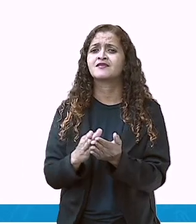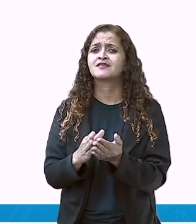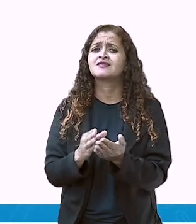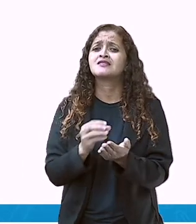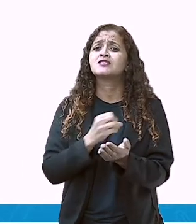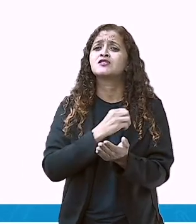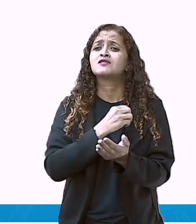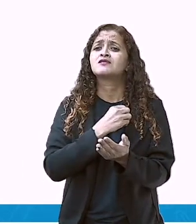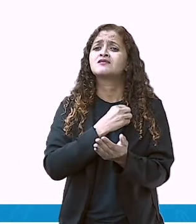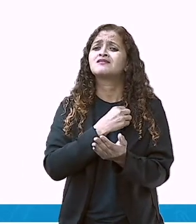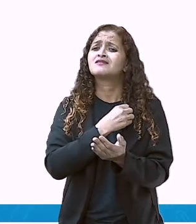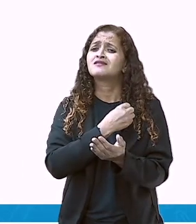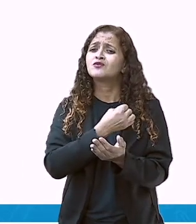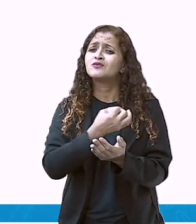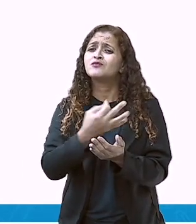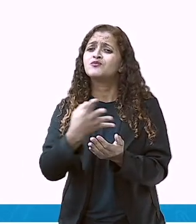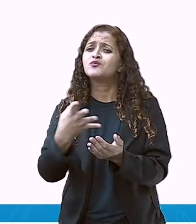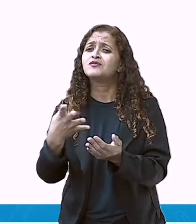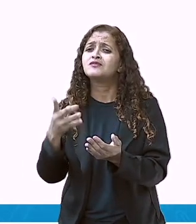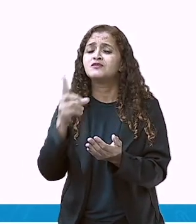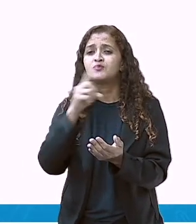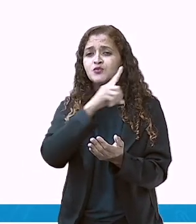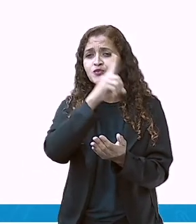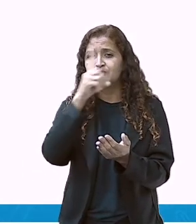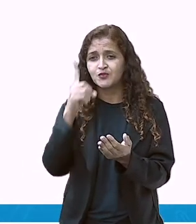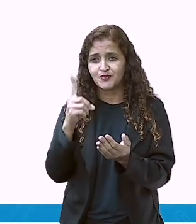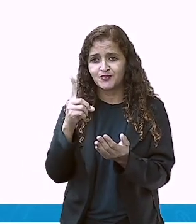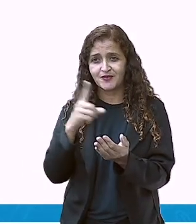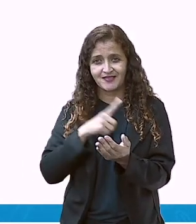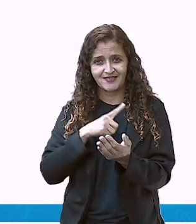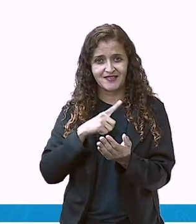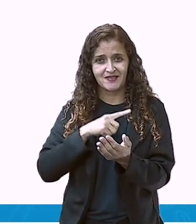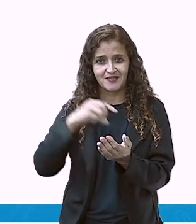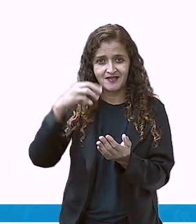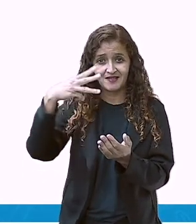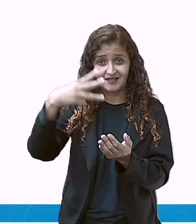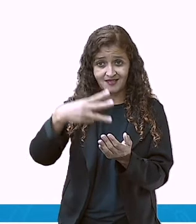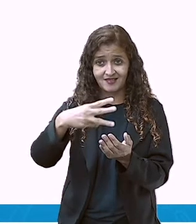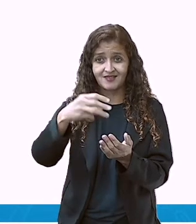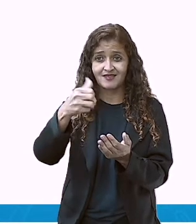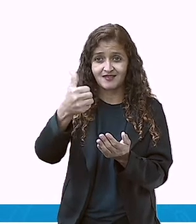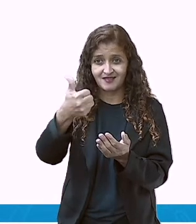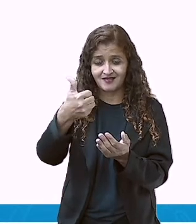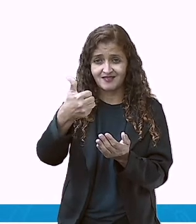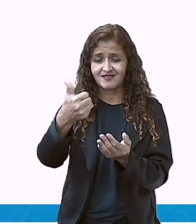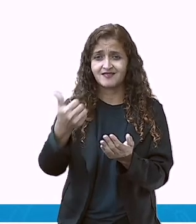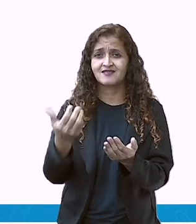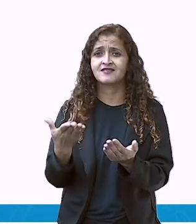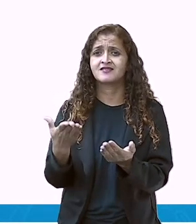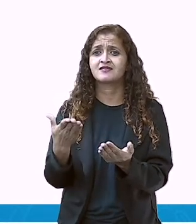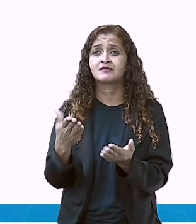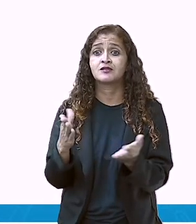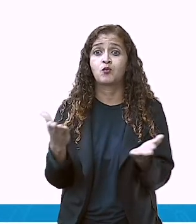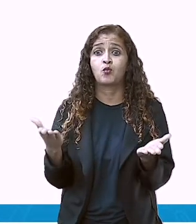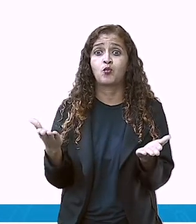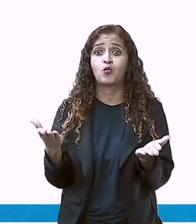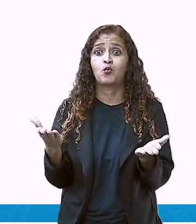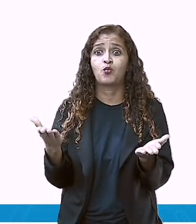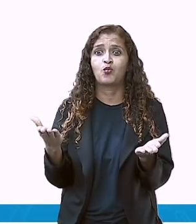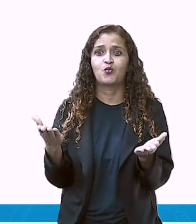o mês de maio? Trinta e um dias. Então, e agora? Qual o próximo mês?